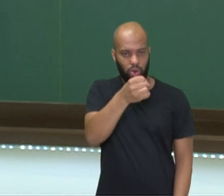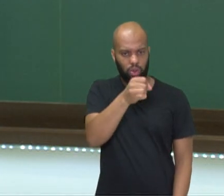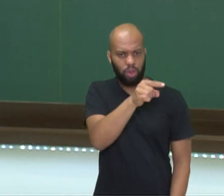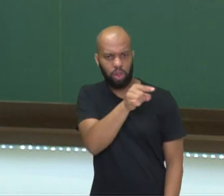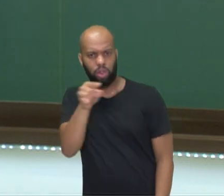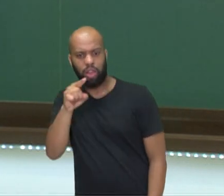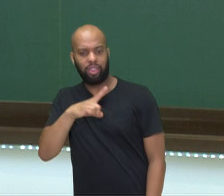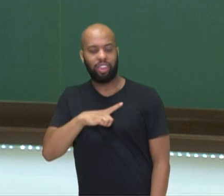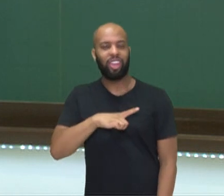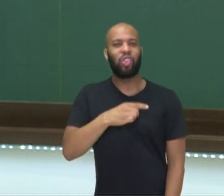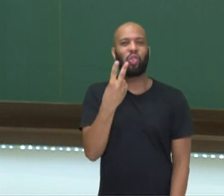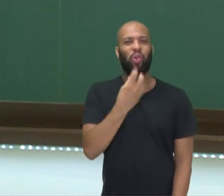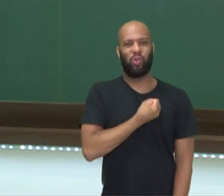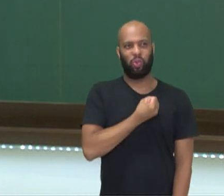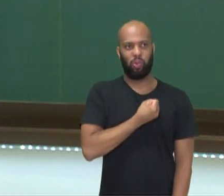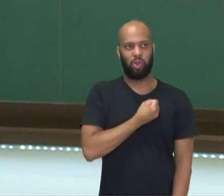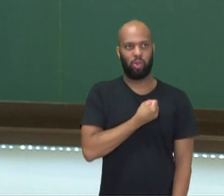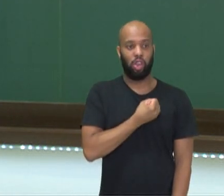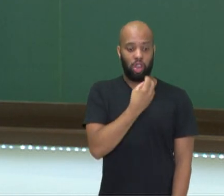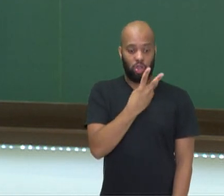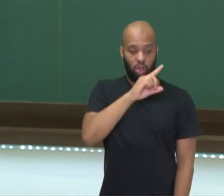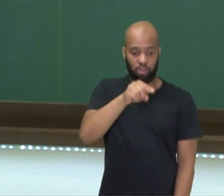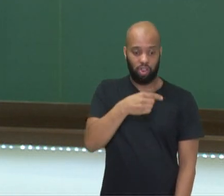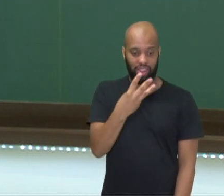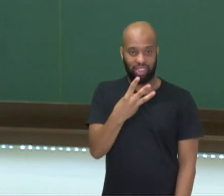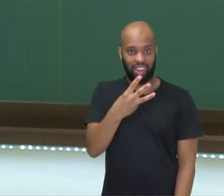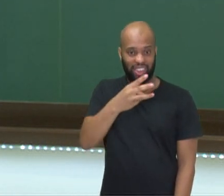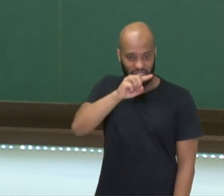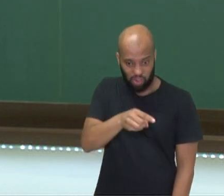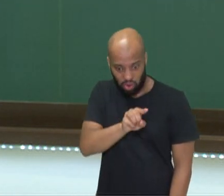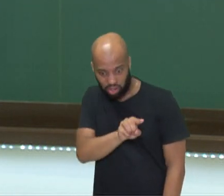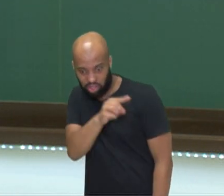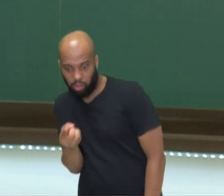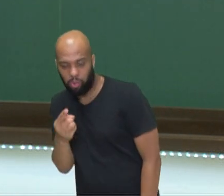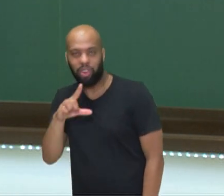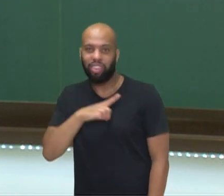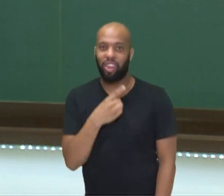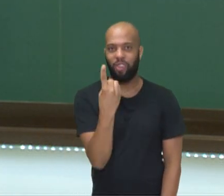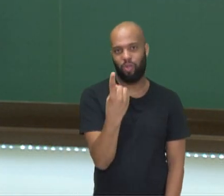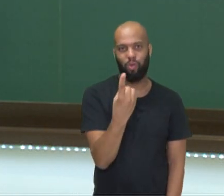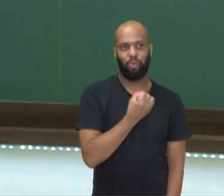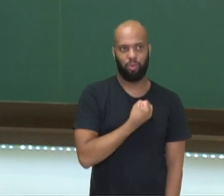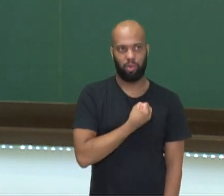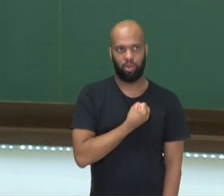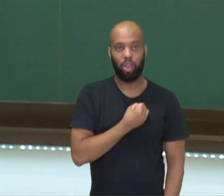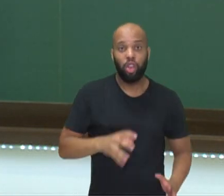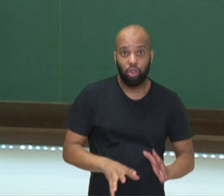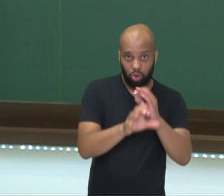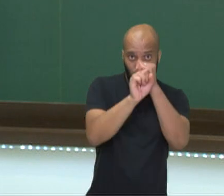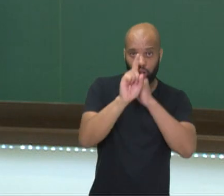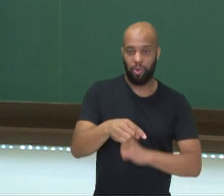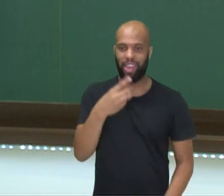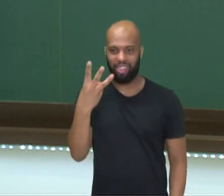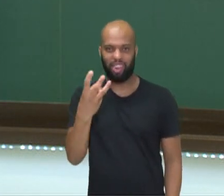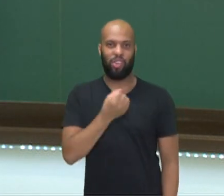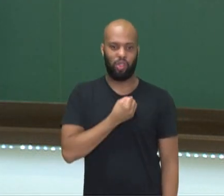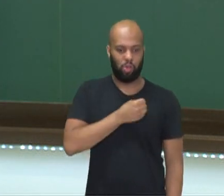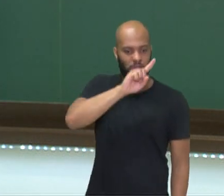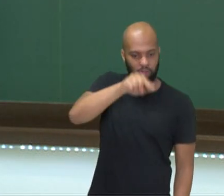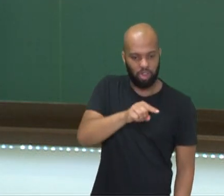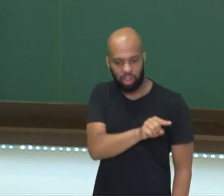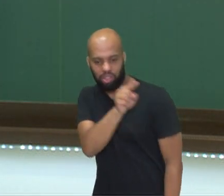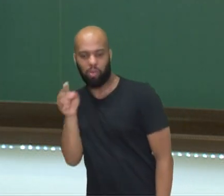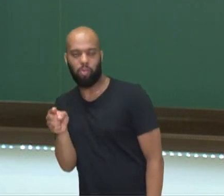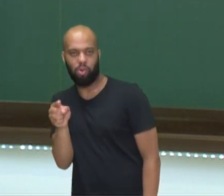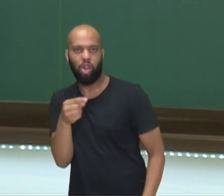e o 2,3 tem uma casa decimal. Ao todo serão 3 casas decimais, que eu vou contar no resultado da